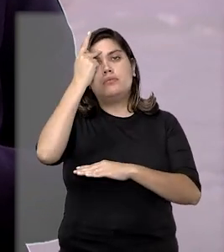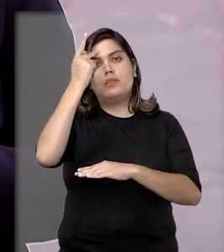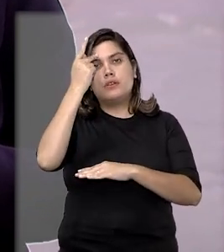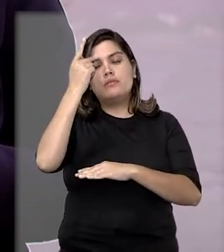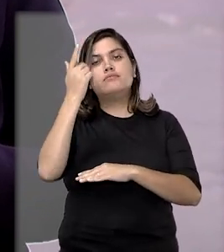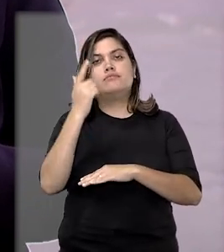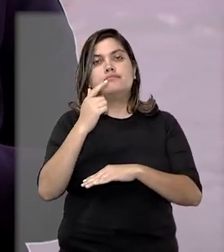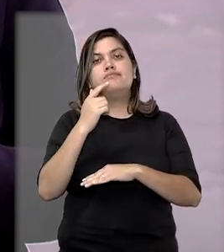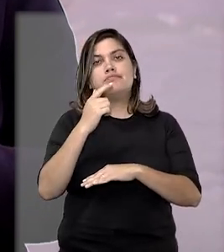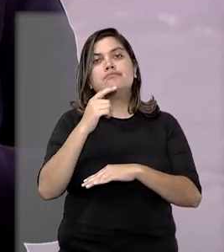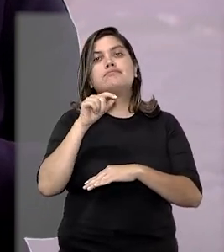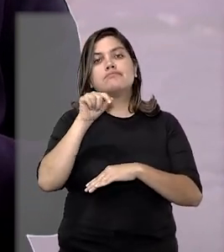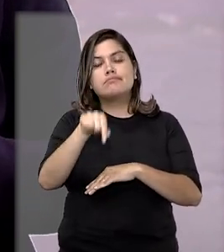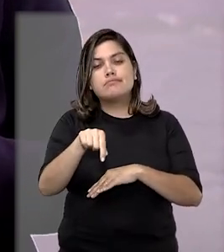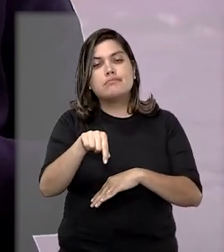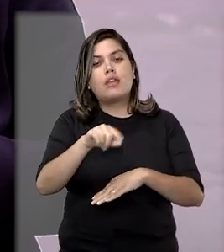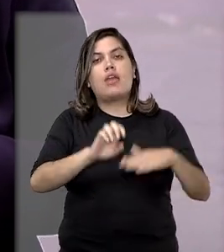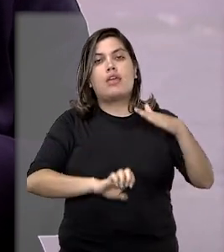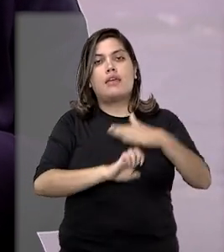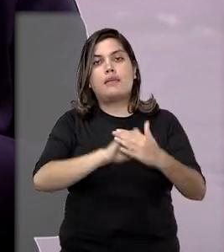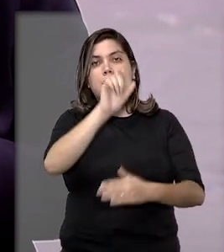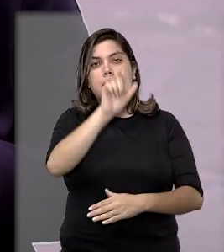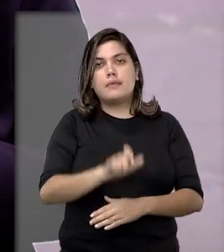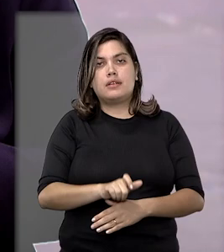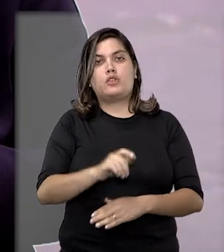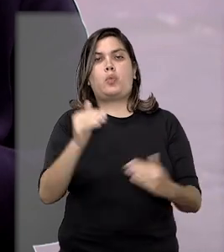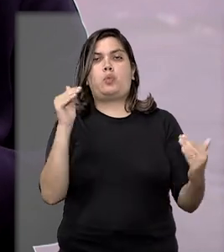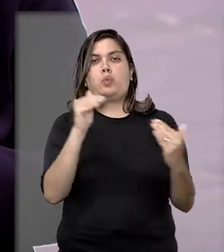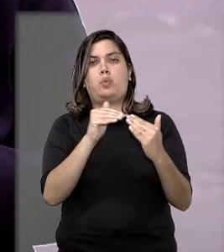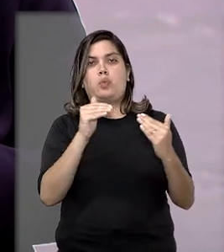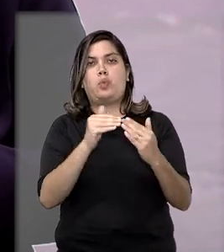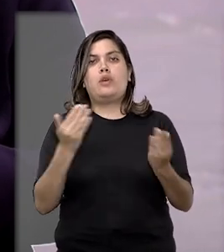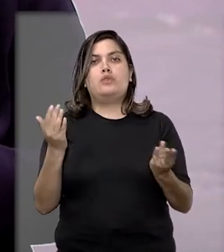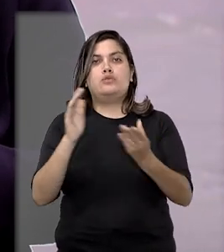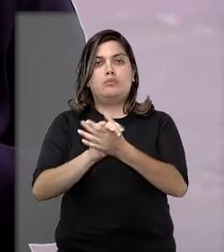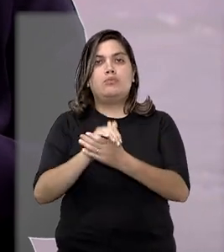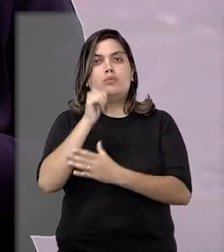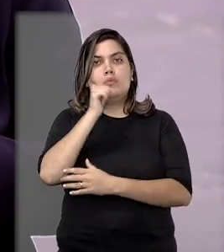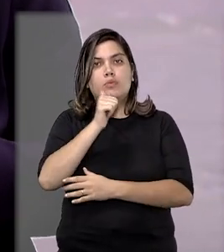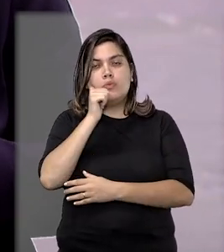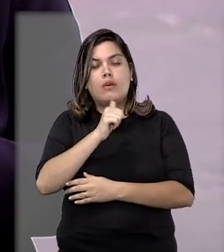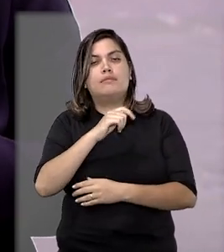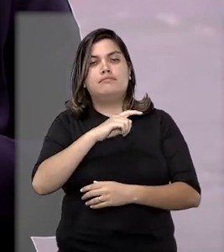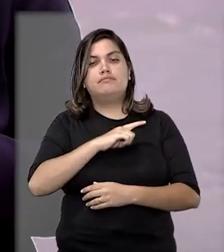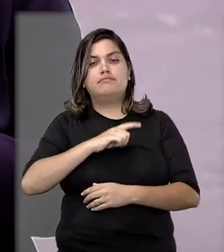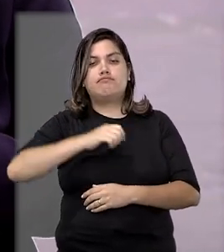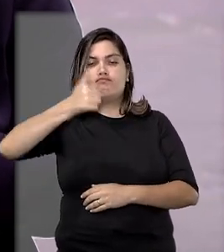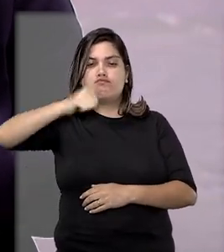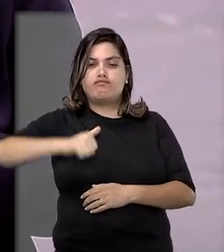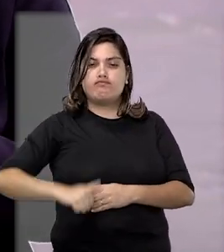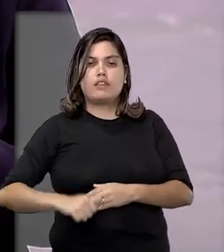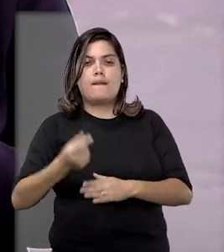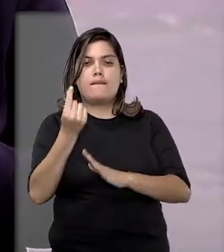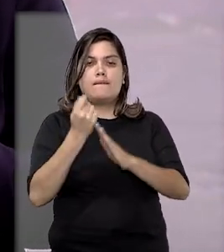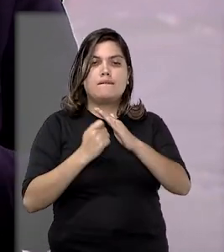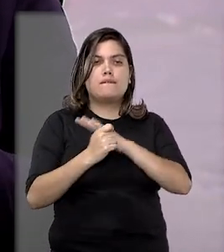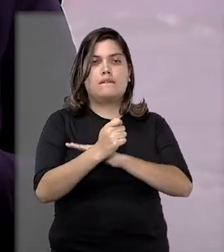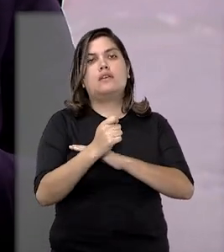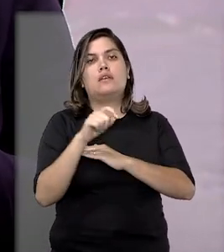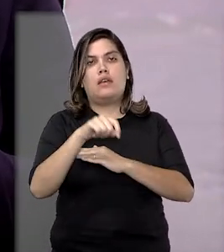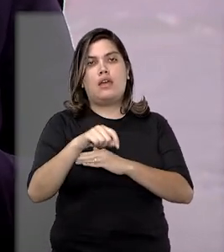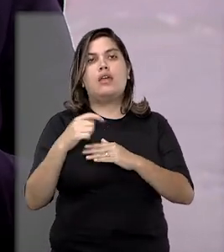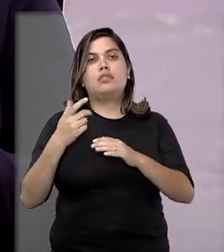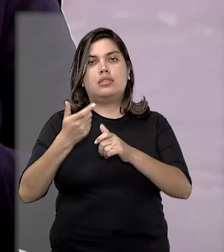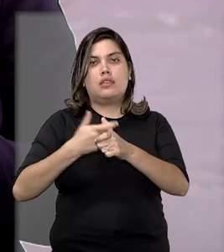o Desenvolve SP. O empresário, com a concordância de sua esposa, foi avalista do financiamento, tornando-se